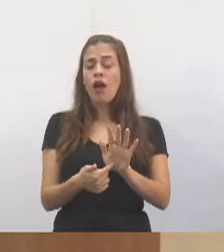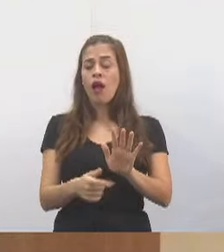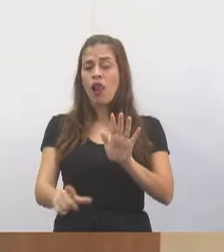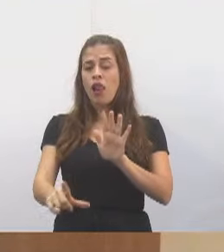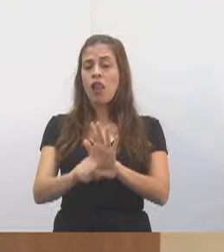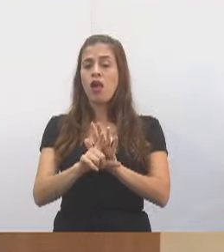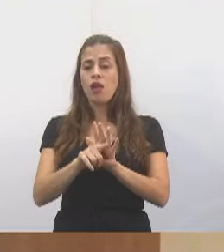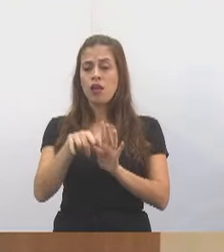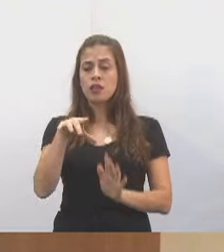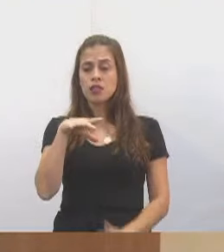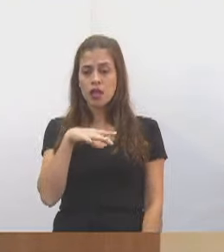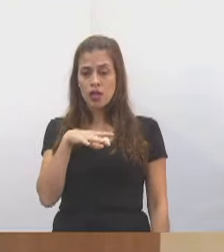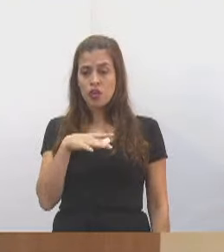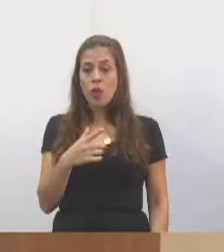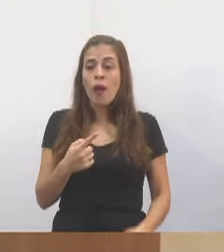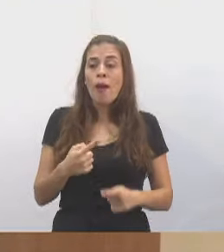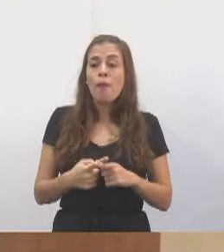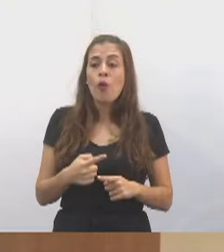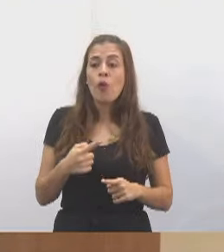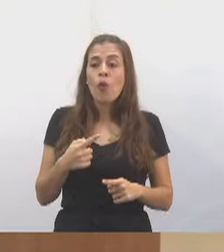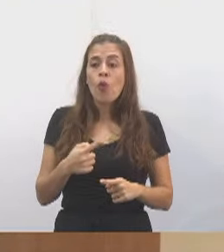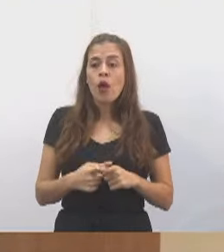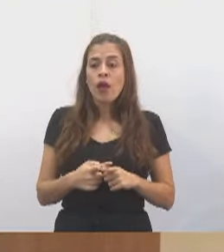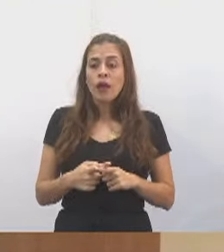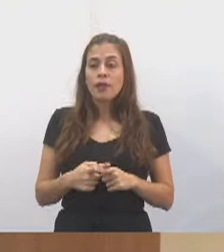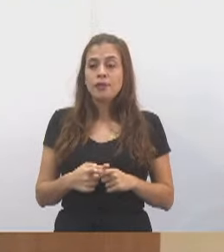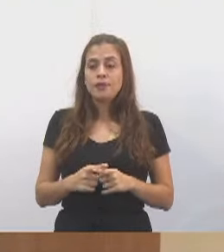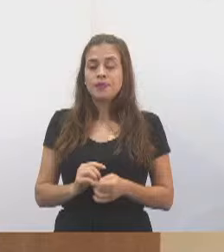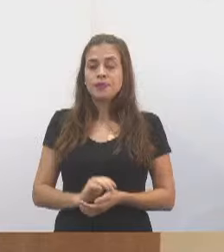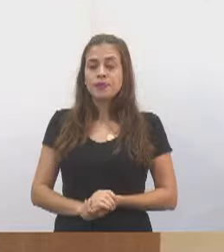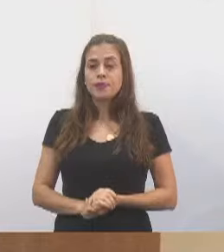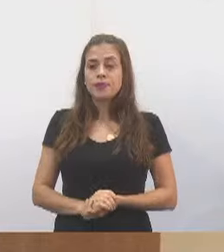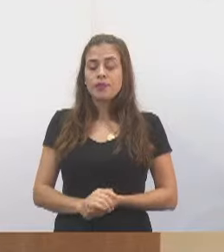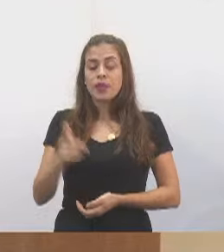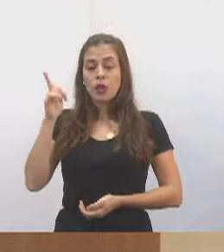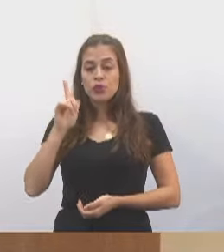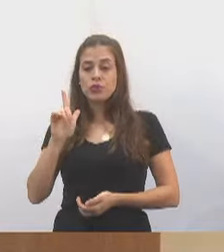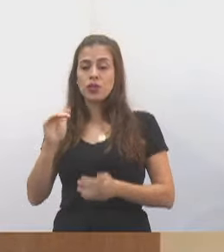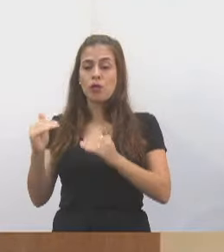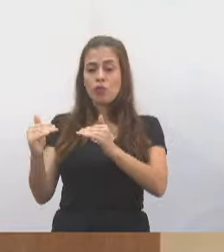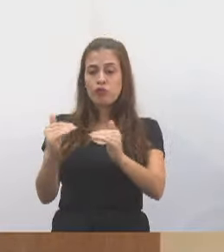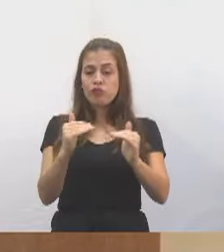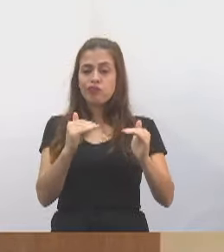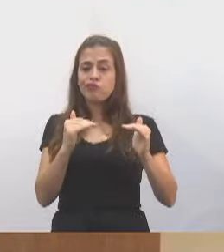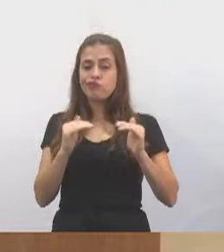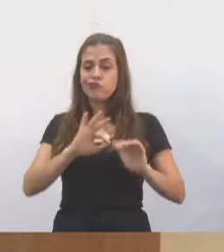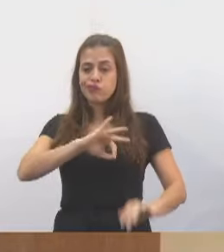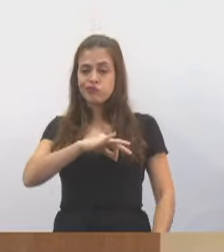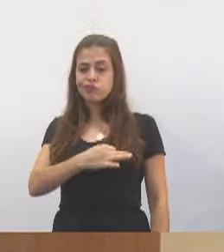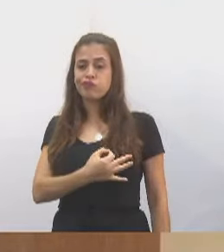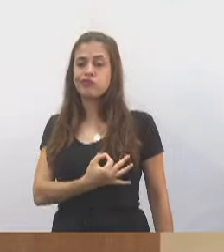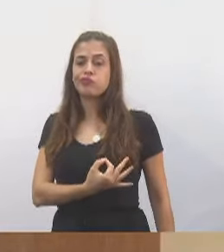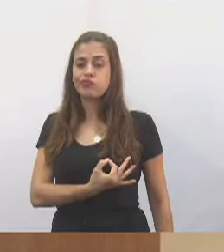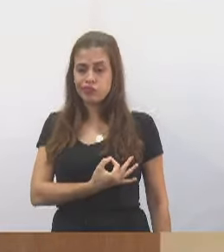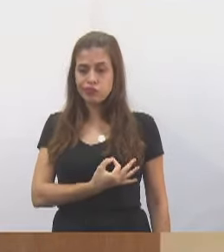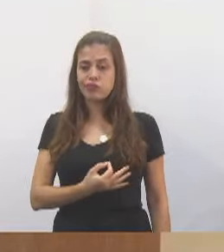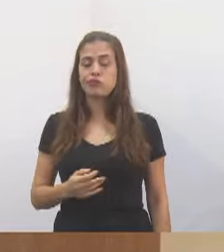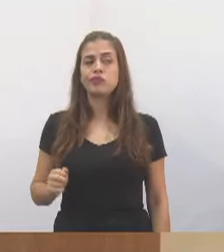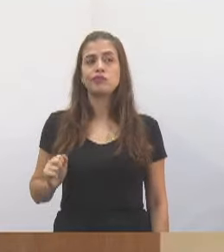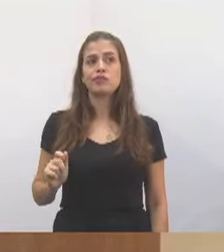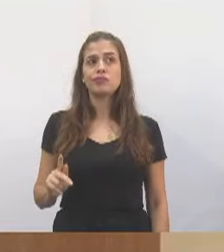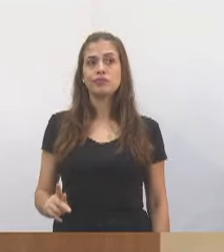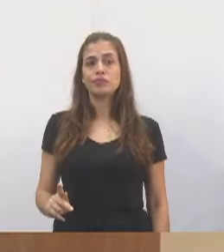ela consegue restabelecer a dignidade dos nossos aposentados e